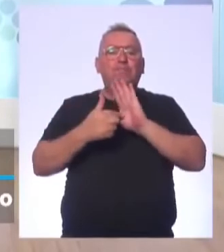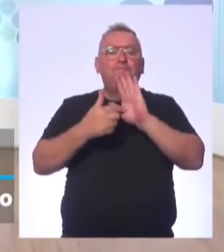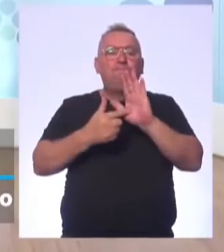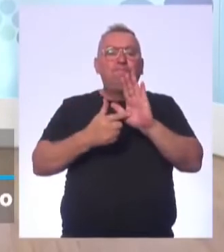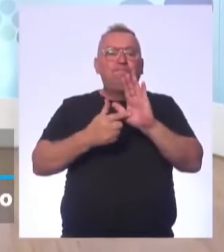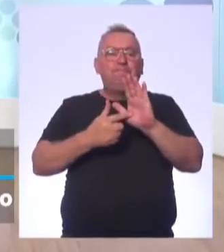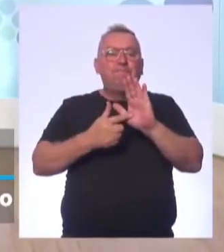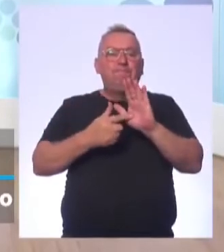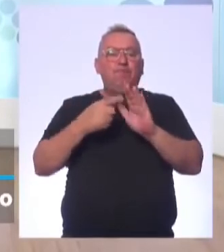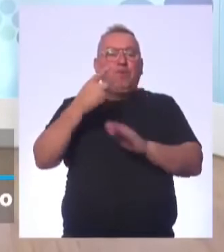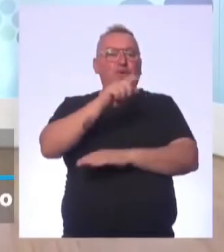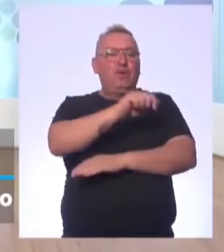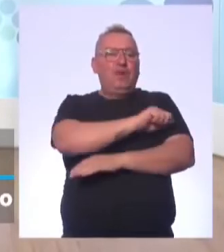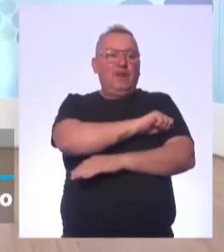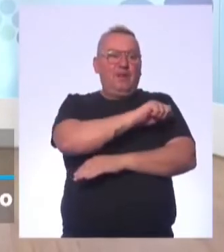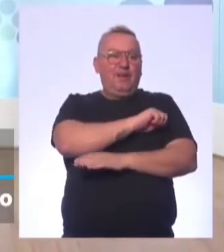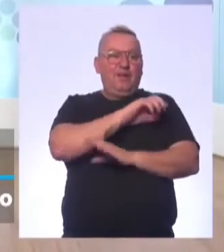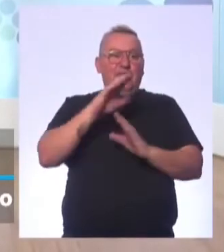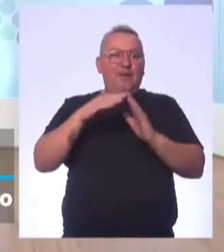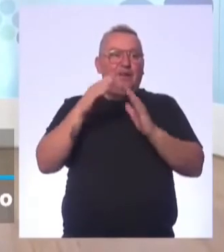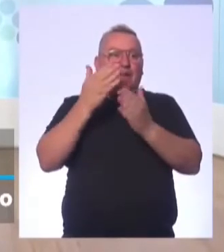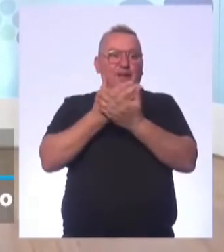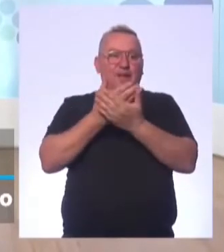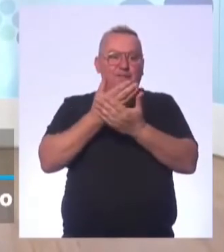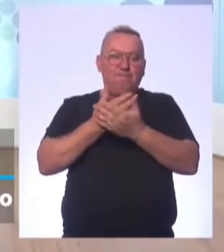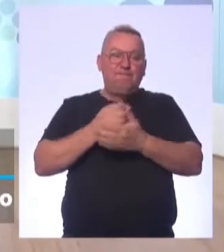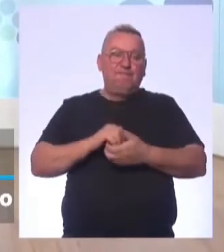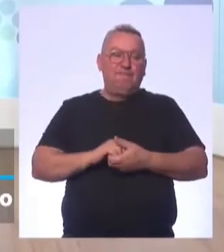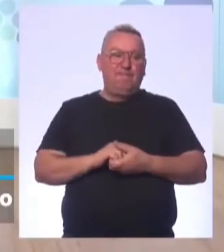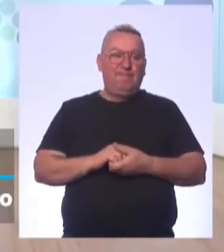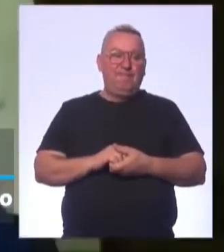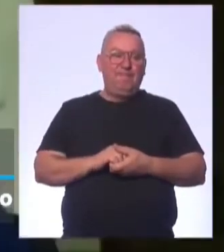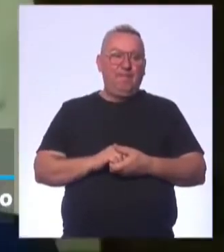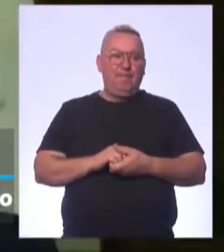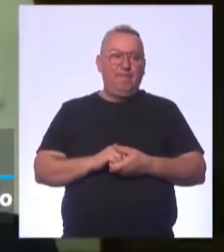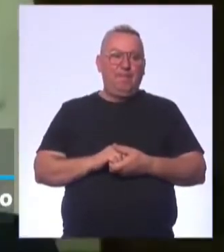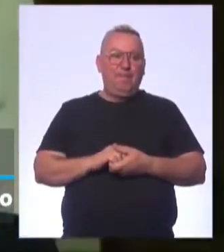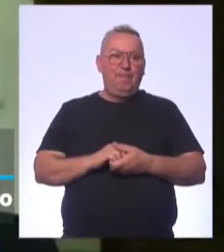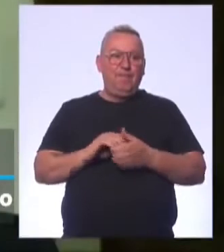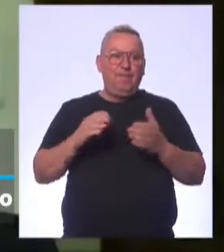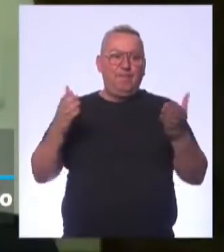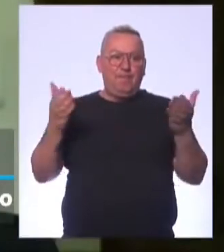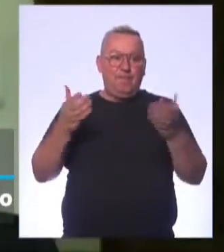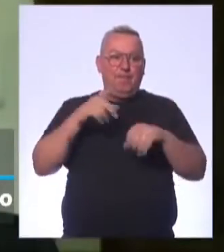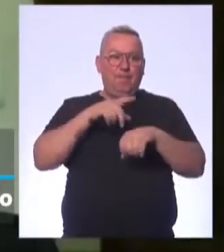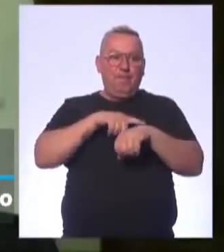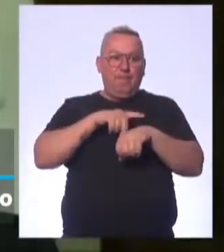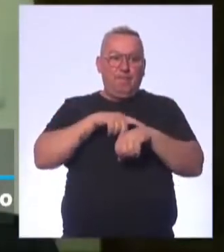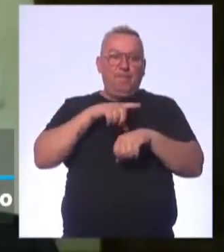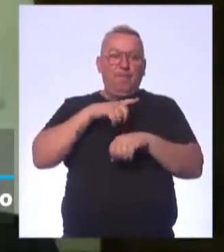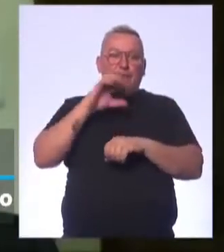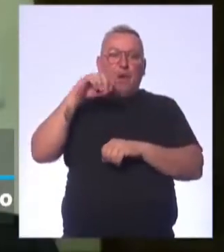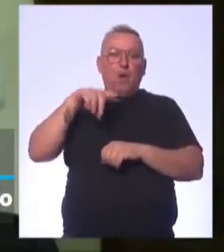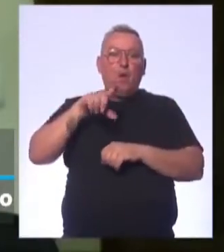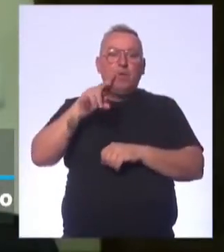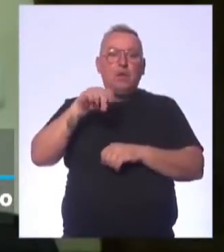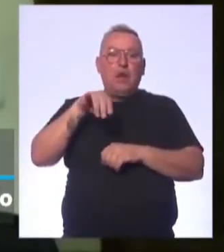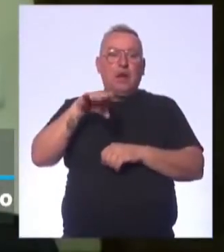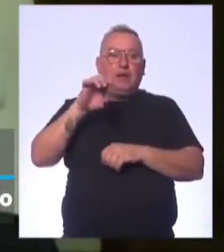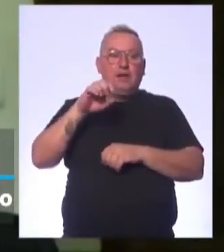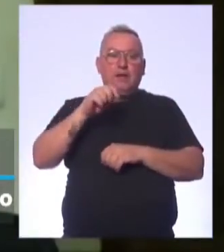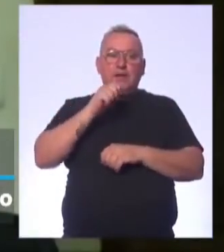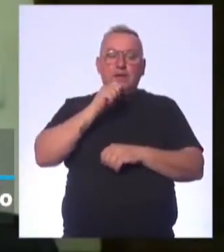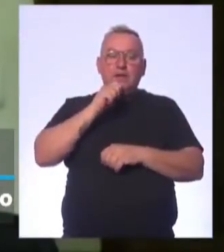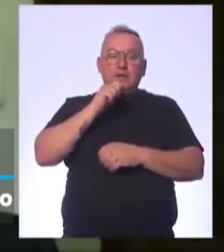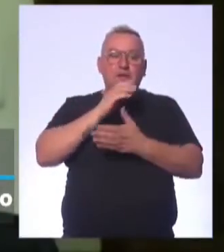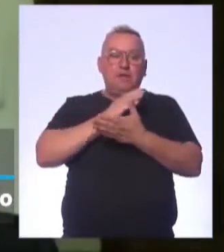modalidades para os seus alunos na escola? É, então, no momento a gente está online, né? Eu ainda não